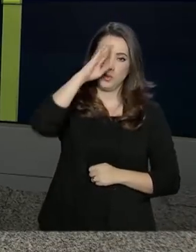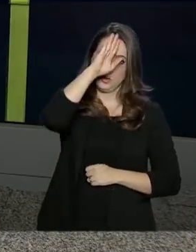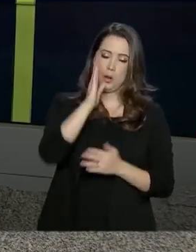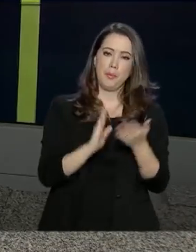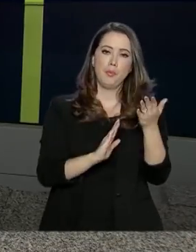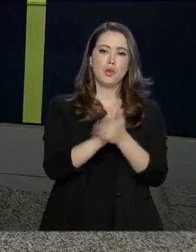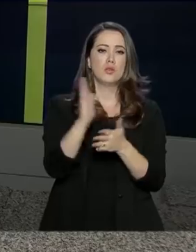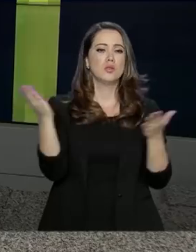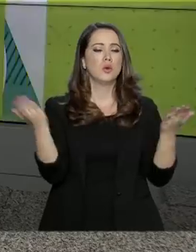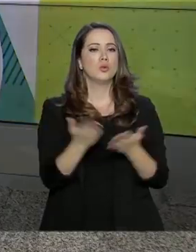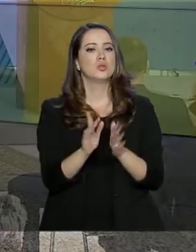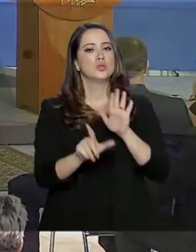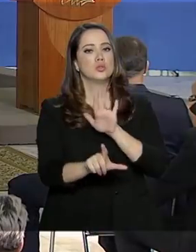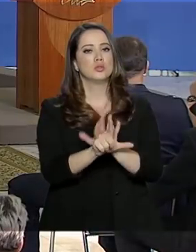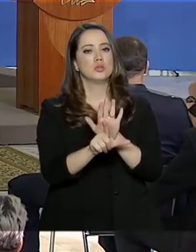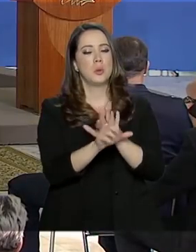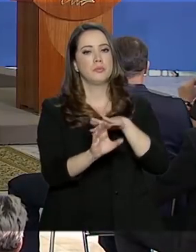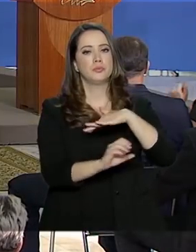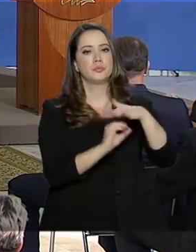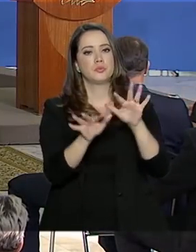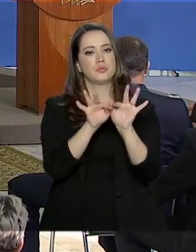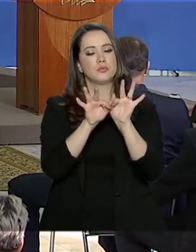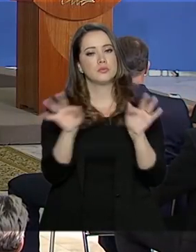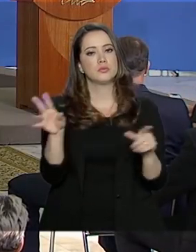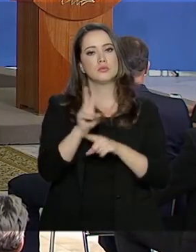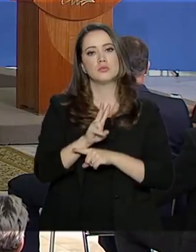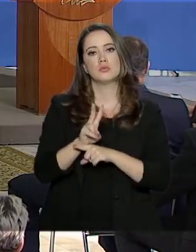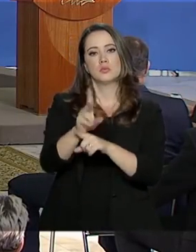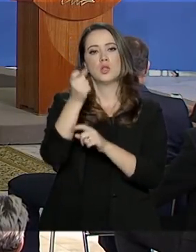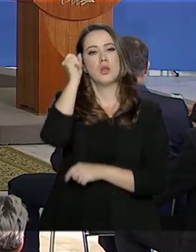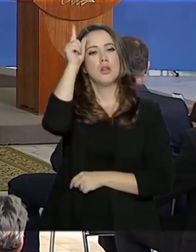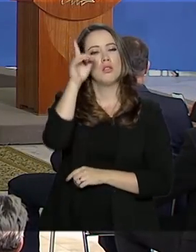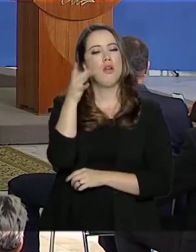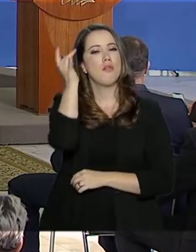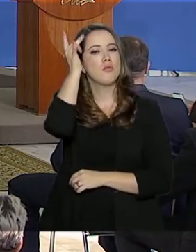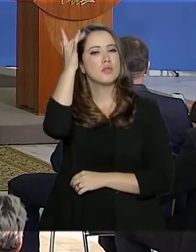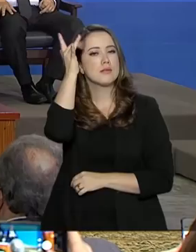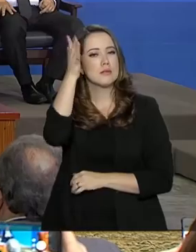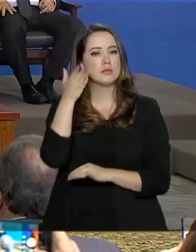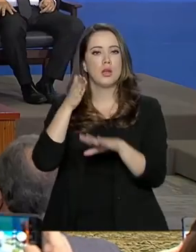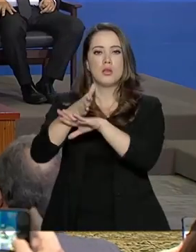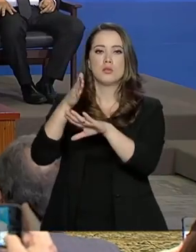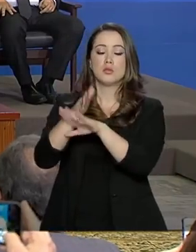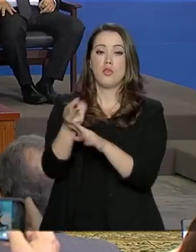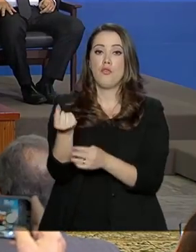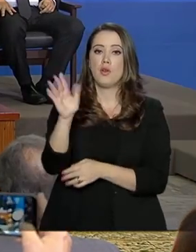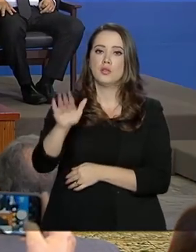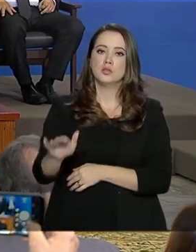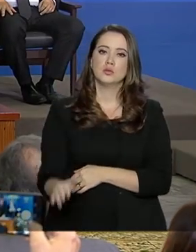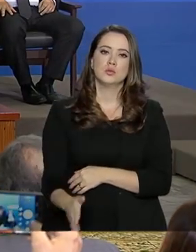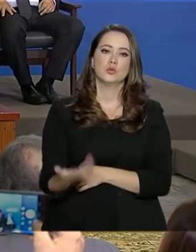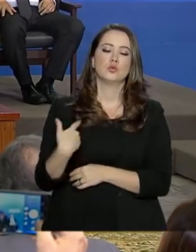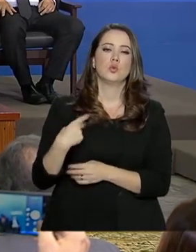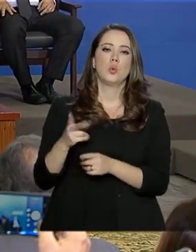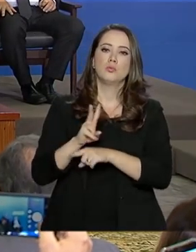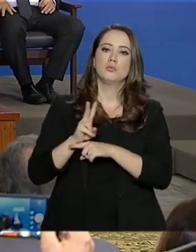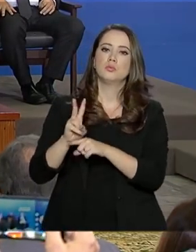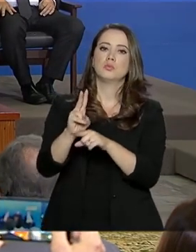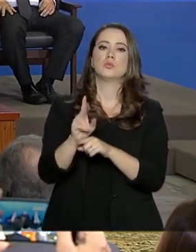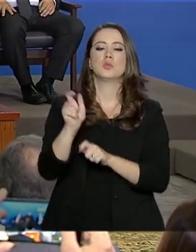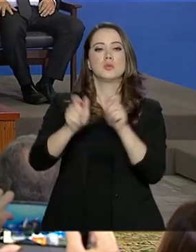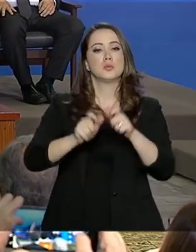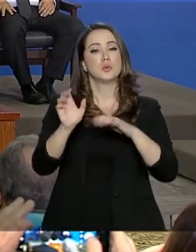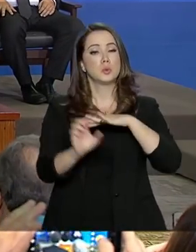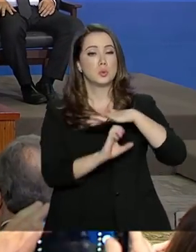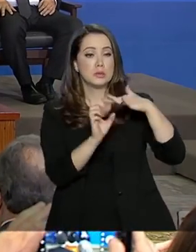sancionou hoje a lei da empresa simples de crédito. A ideia é facilitar o acesso e baratear o custo de financiamentos aos